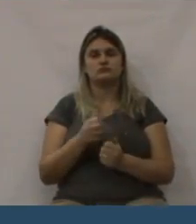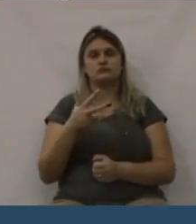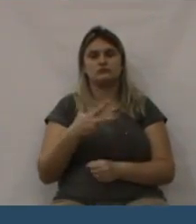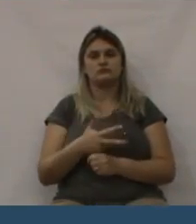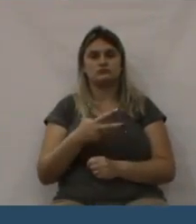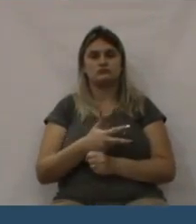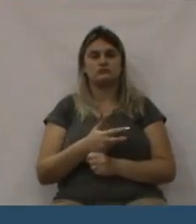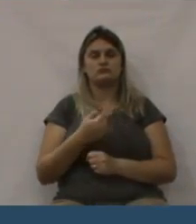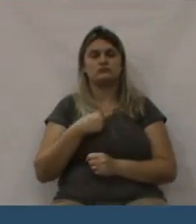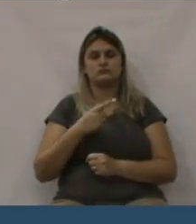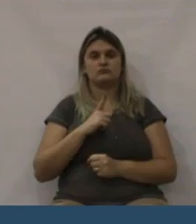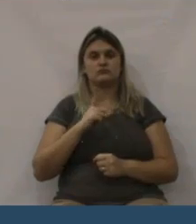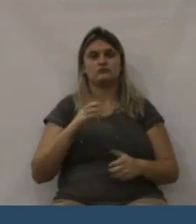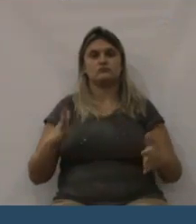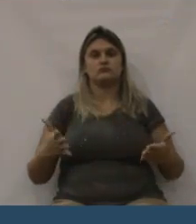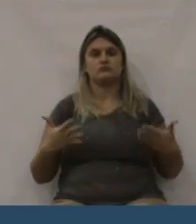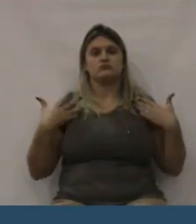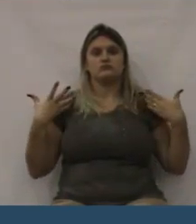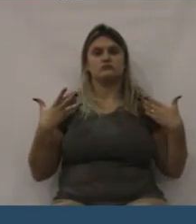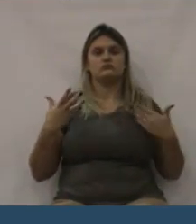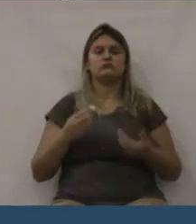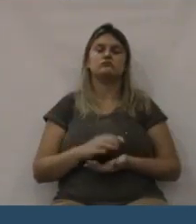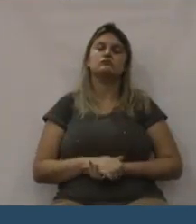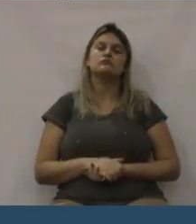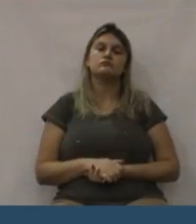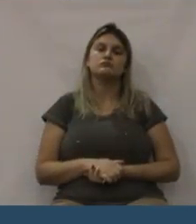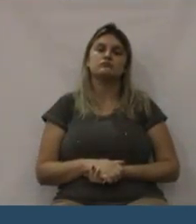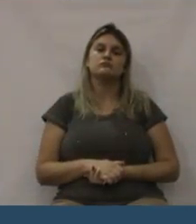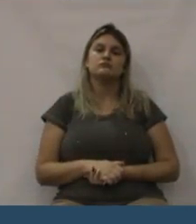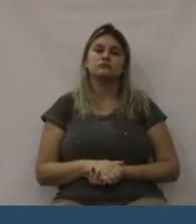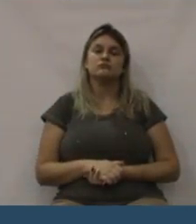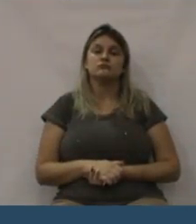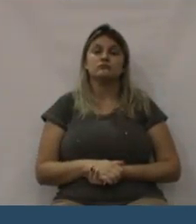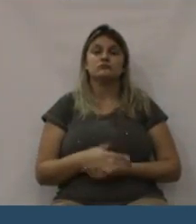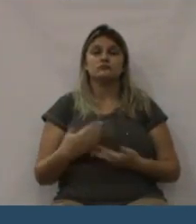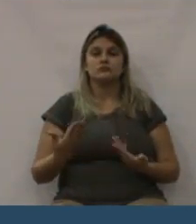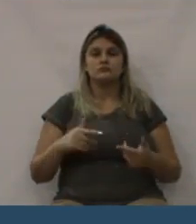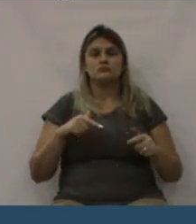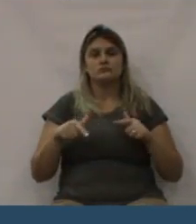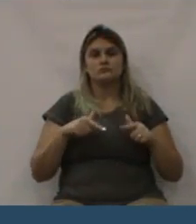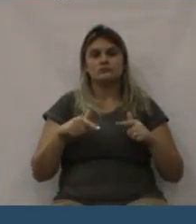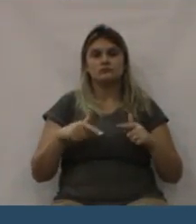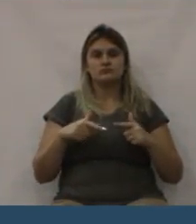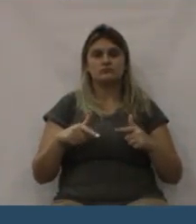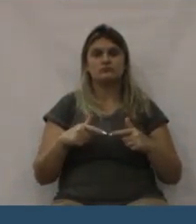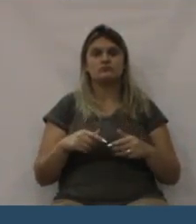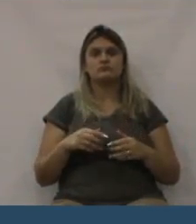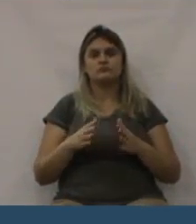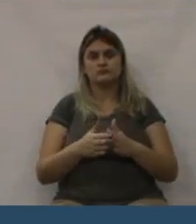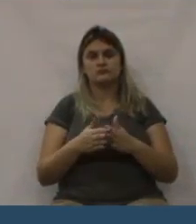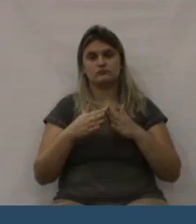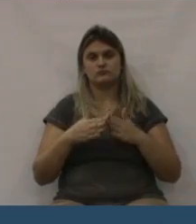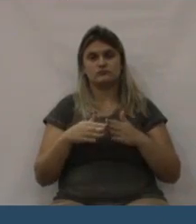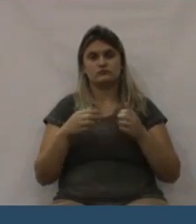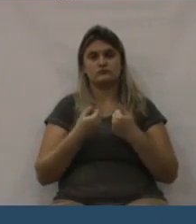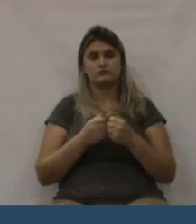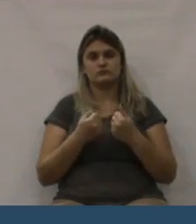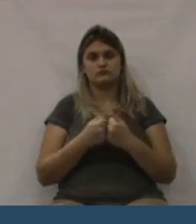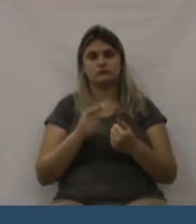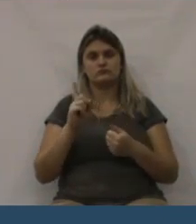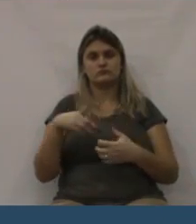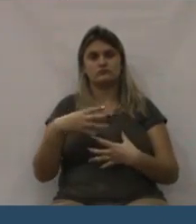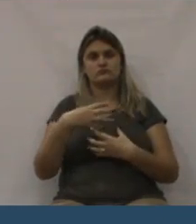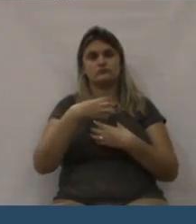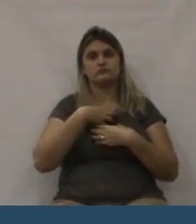pedido que todos têm, pois existem vários atrativos na terceira idade e a gente que